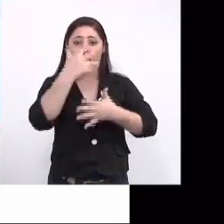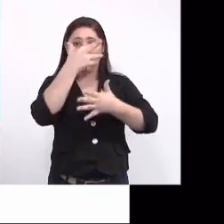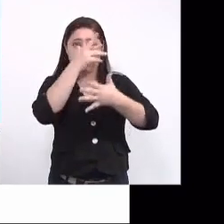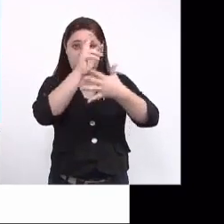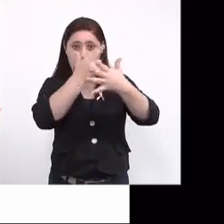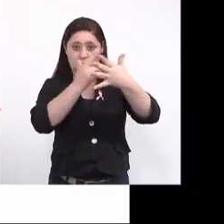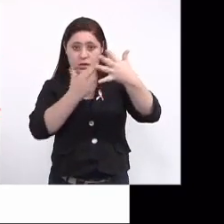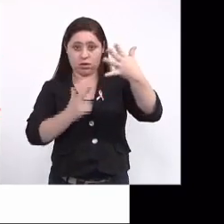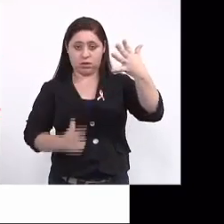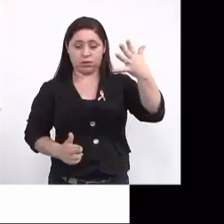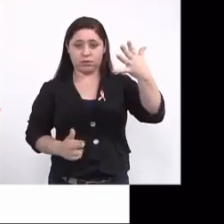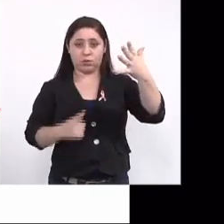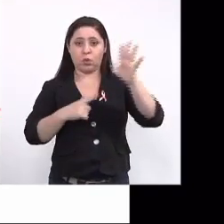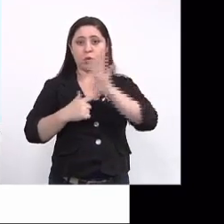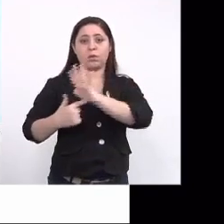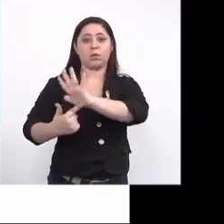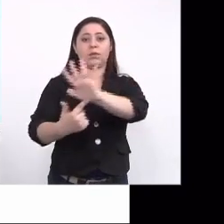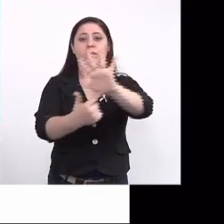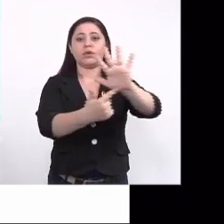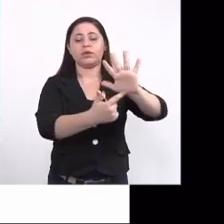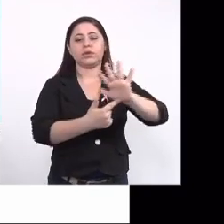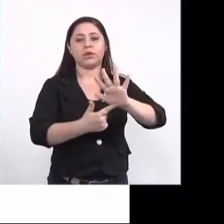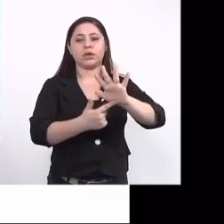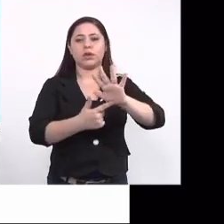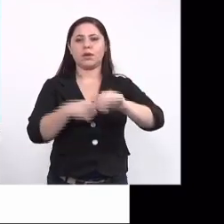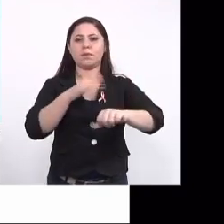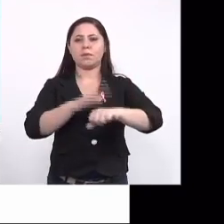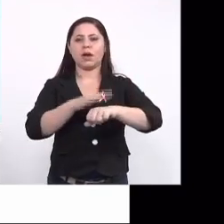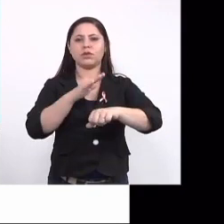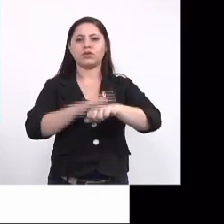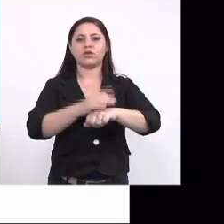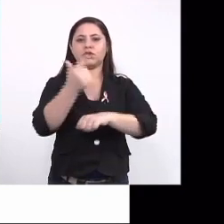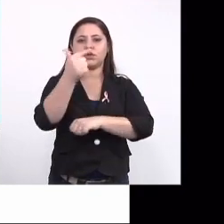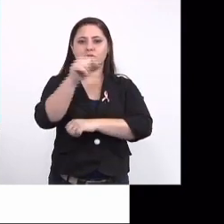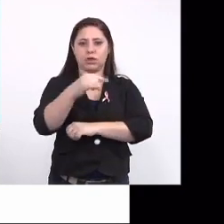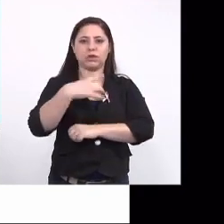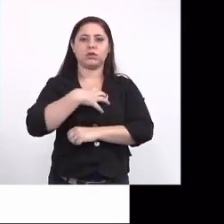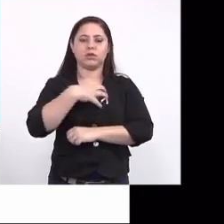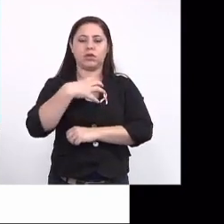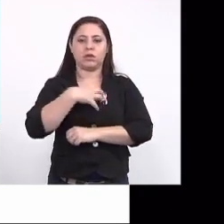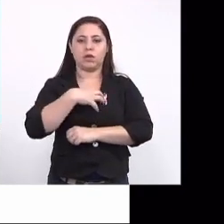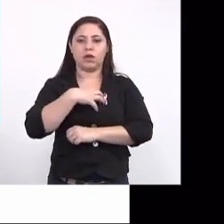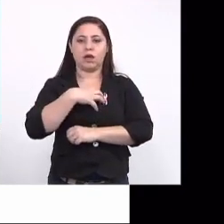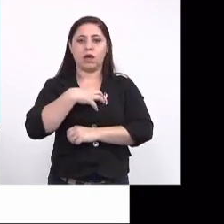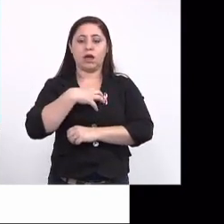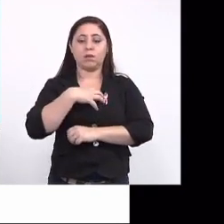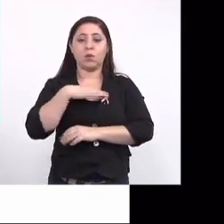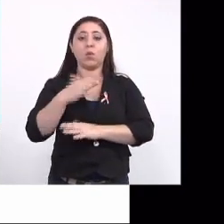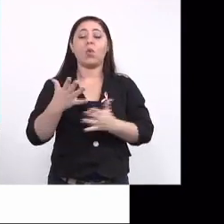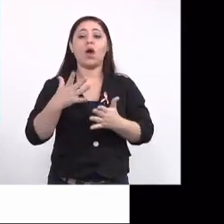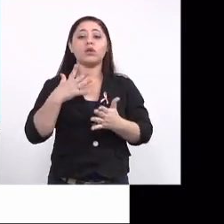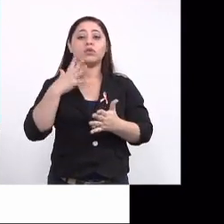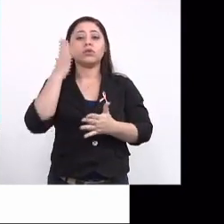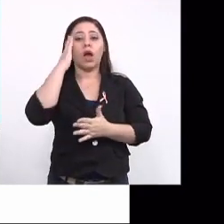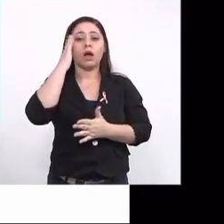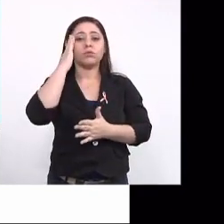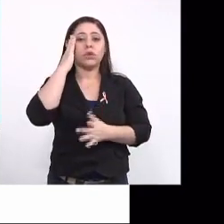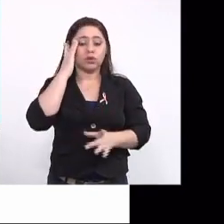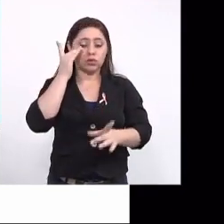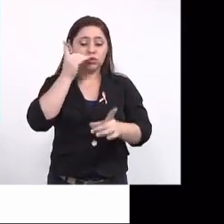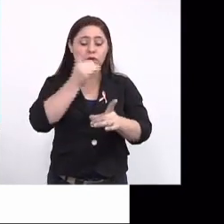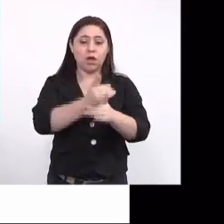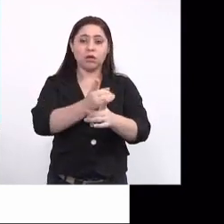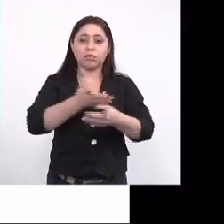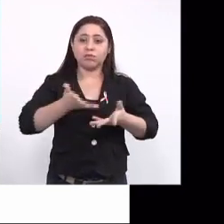que eu mostrei aqui, com esses mais de 17 sintomas, eles são identificados ao nascimento. Então, a gente chama de